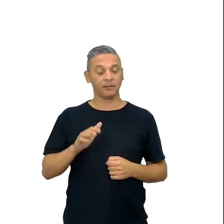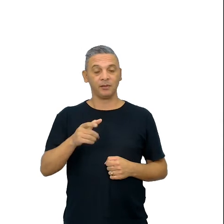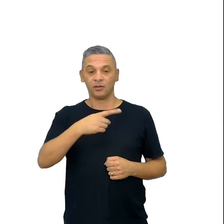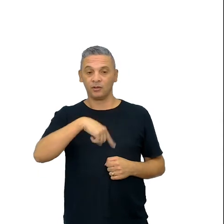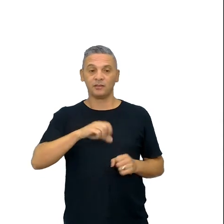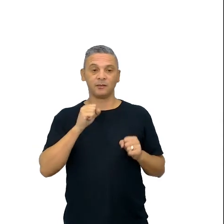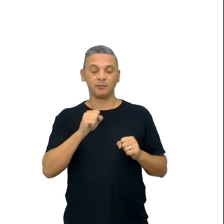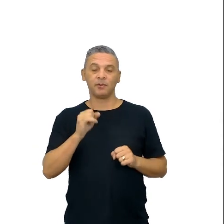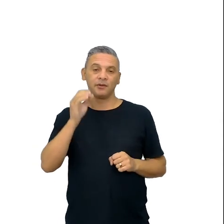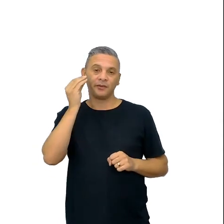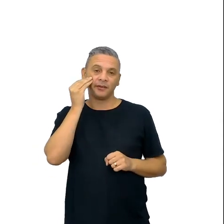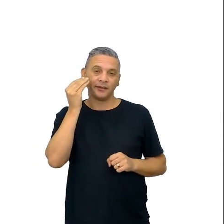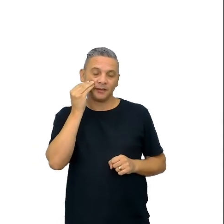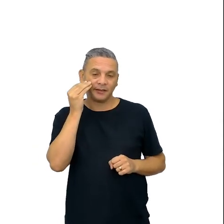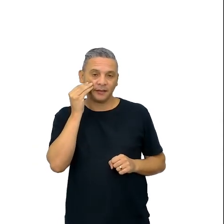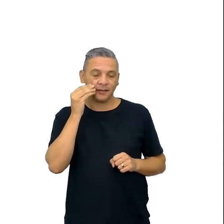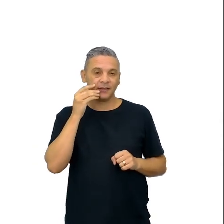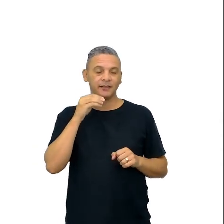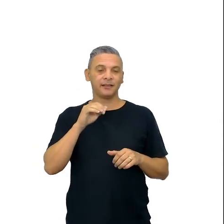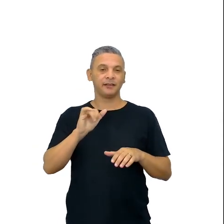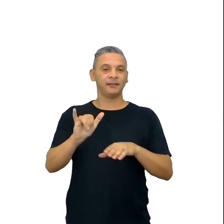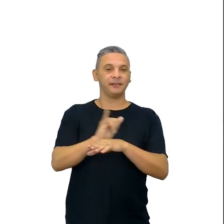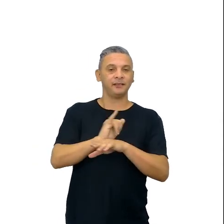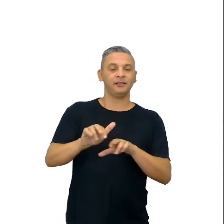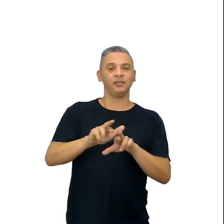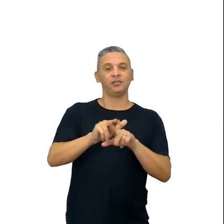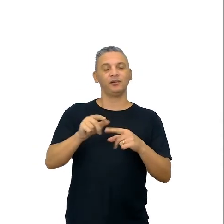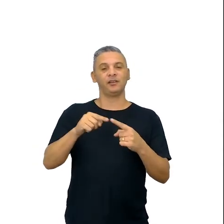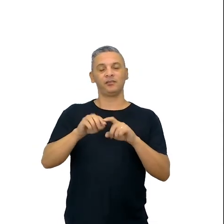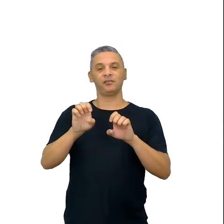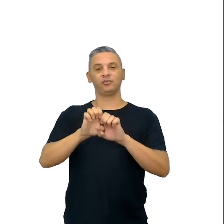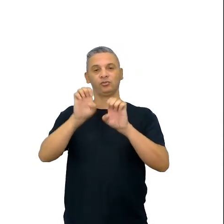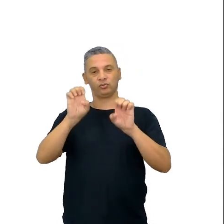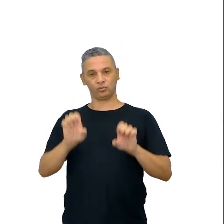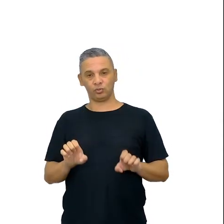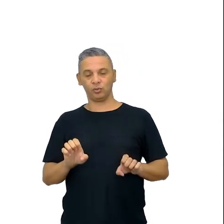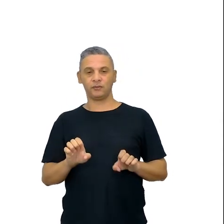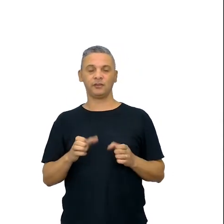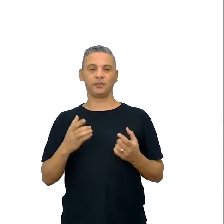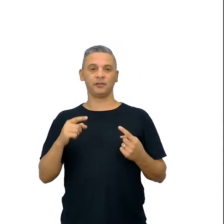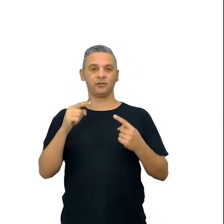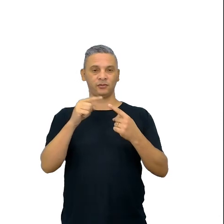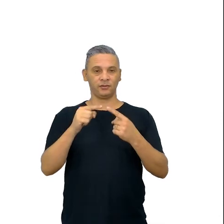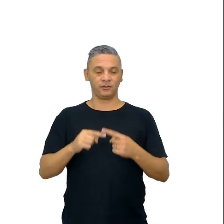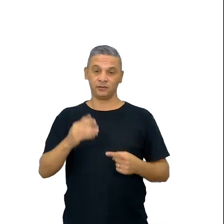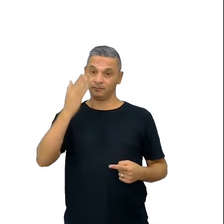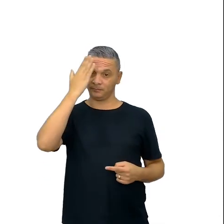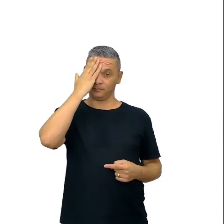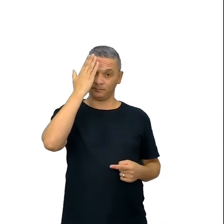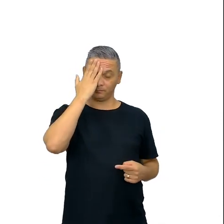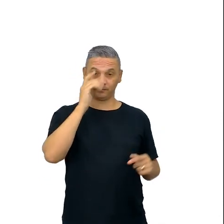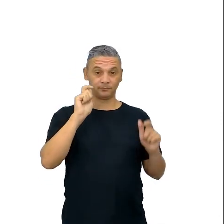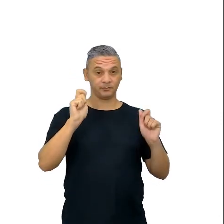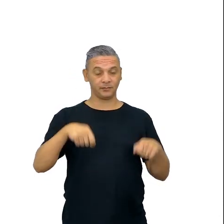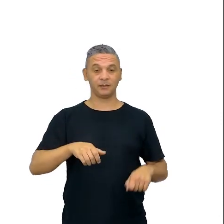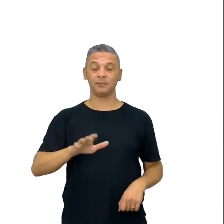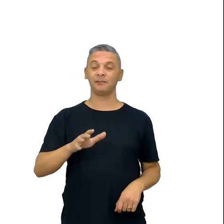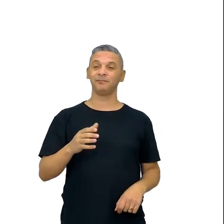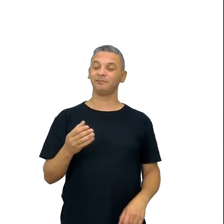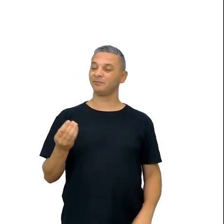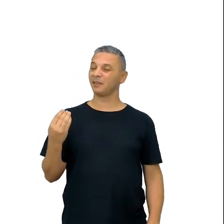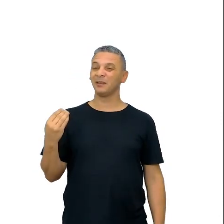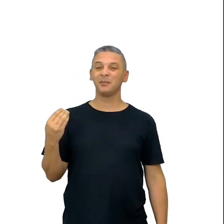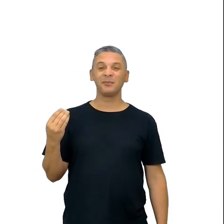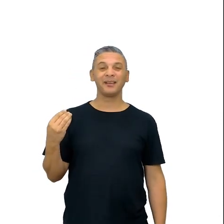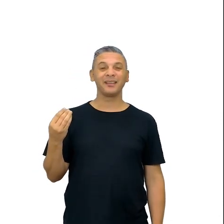gente pode pegar alguns trechos, a gente pode mostrar a estrutura, a gente pode fazê-los entender, mas para que